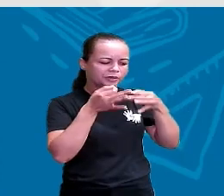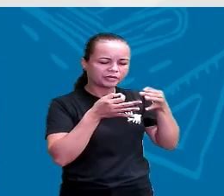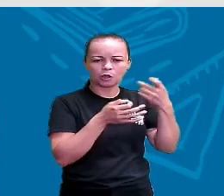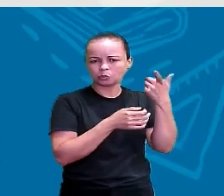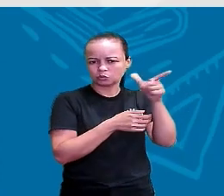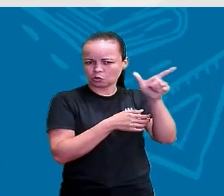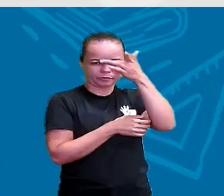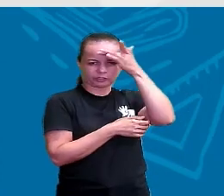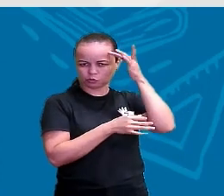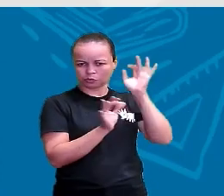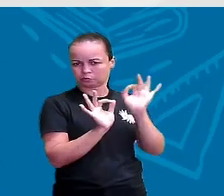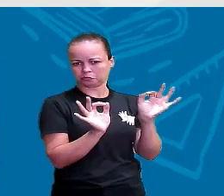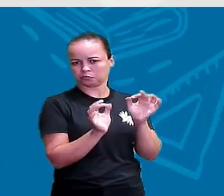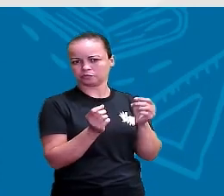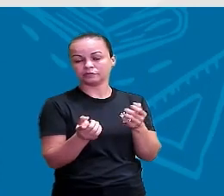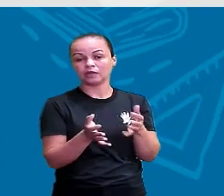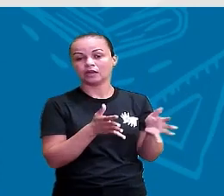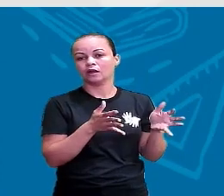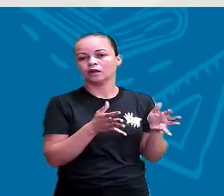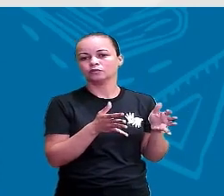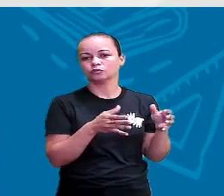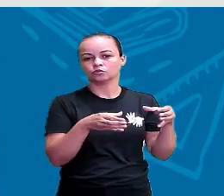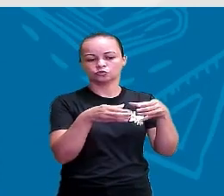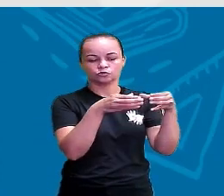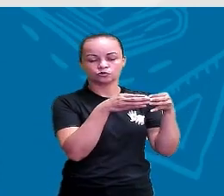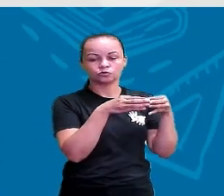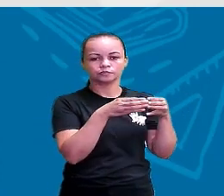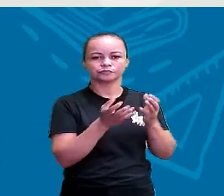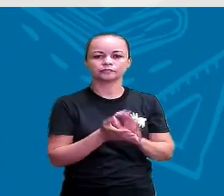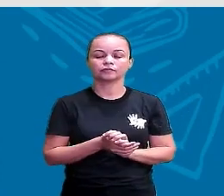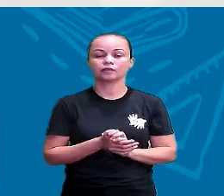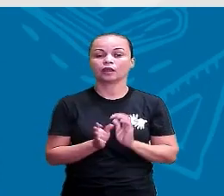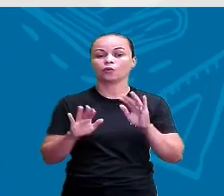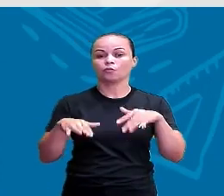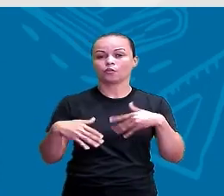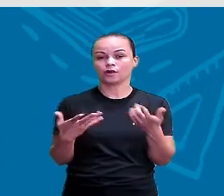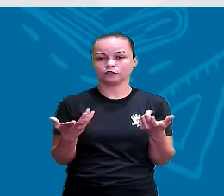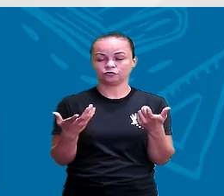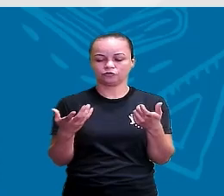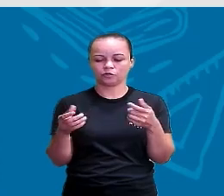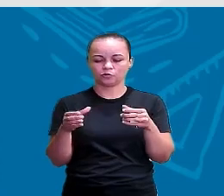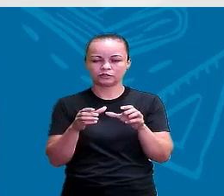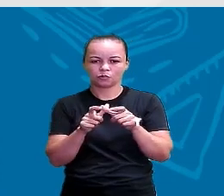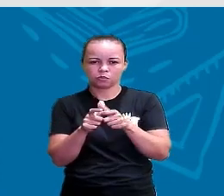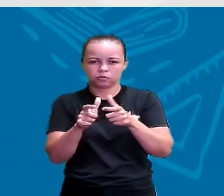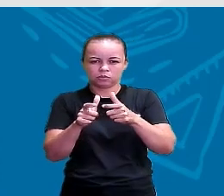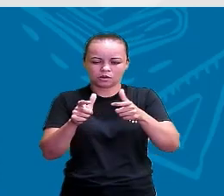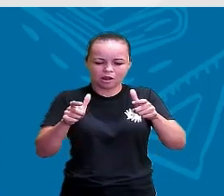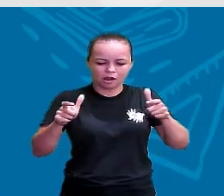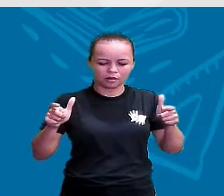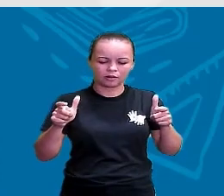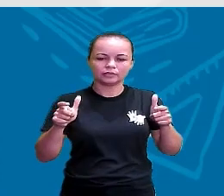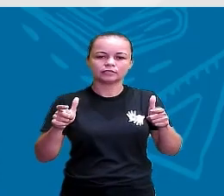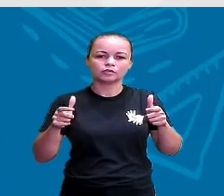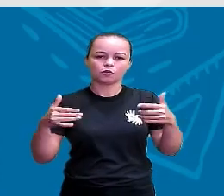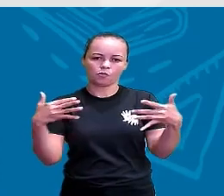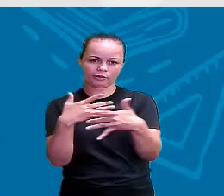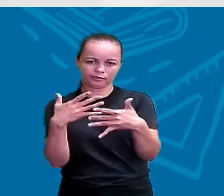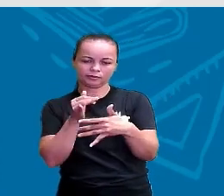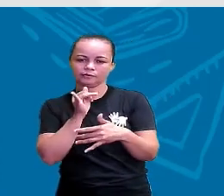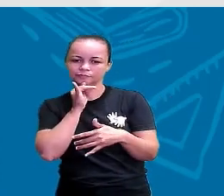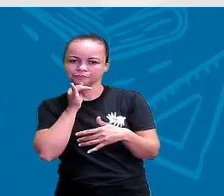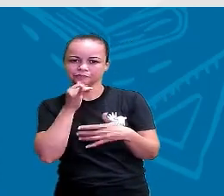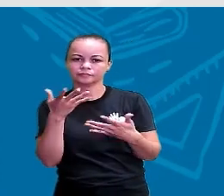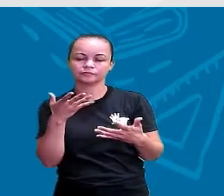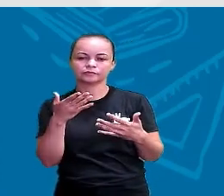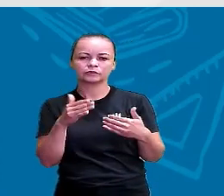opinião dos outros, dos outros integrantes do grupo, tá? Quando a coisa foi crescendo, crescendo, como as cidades, por exemplo,